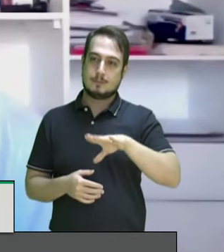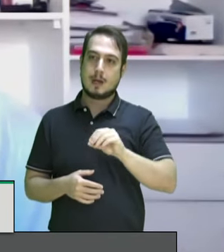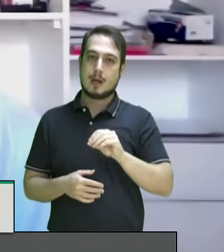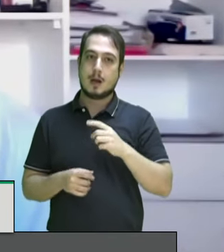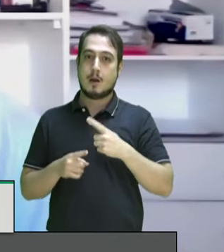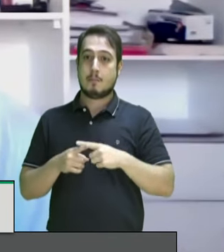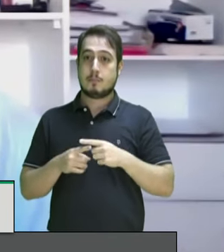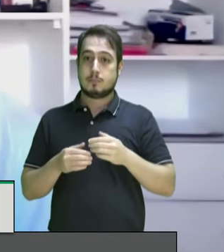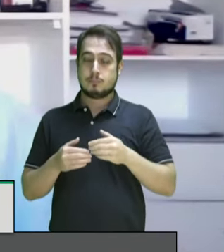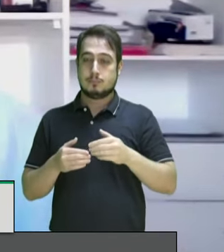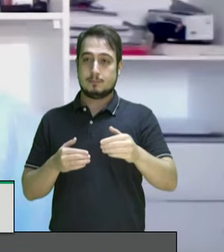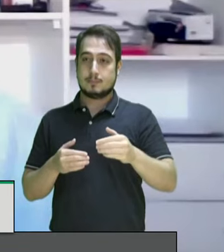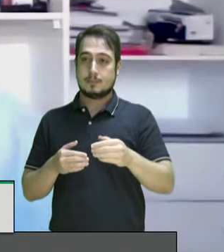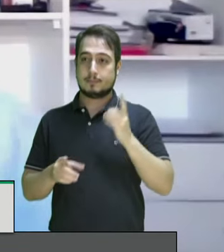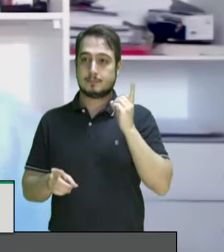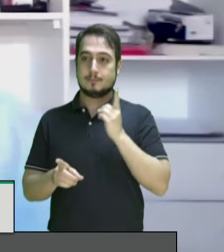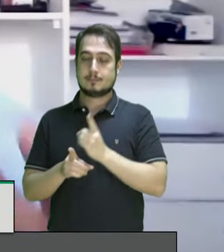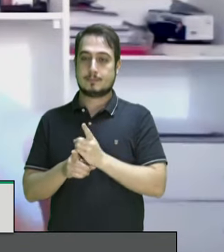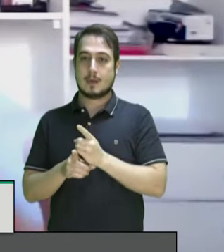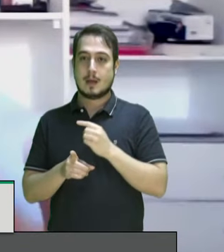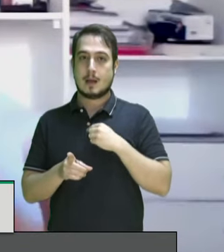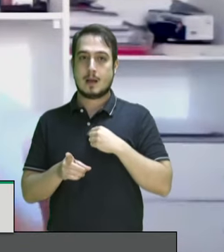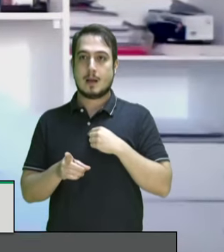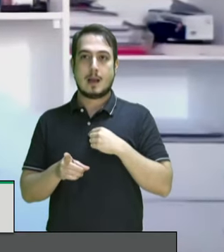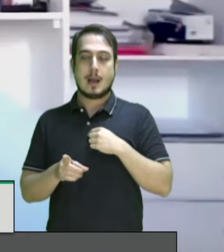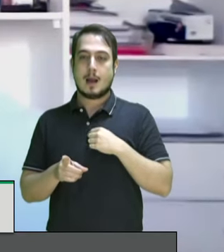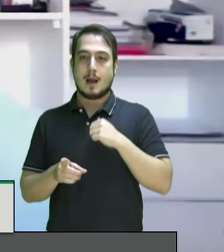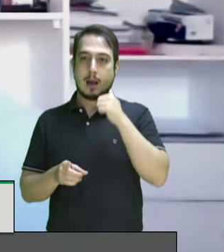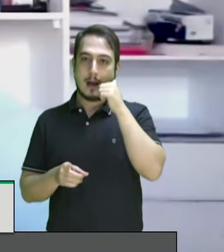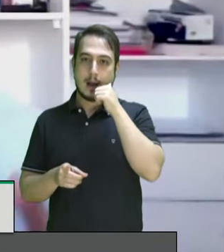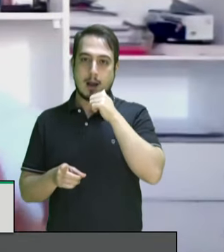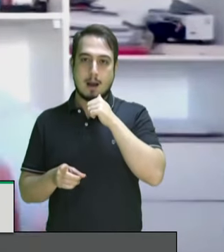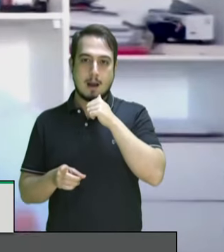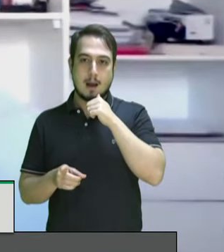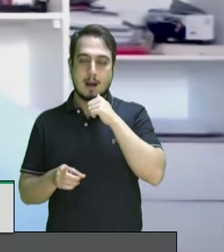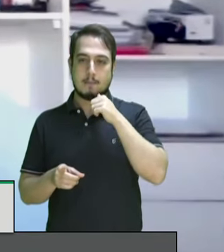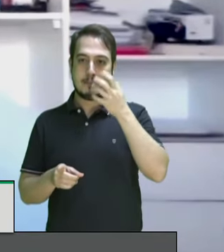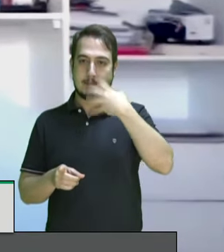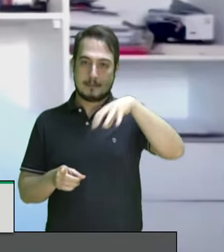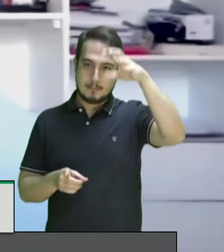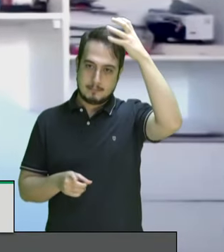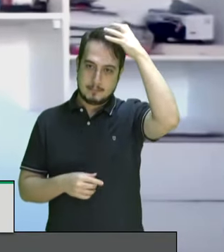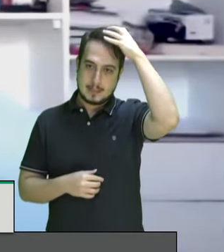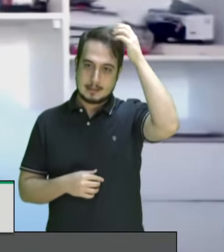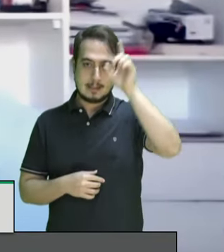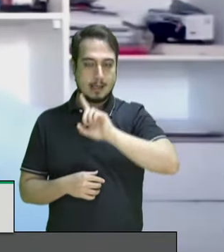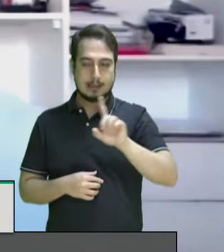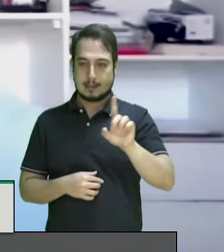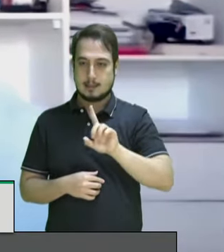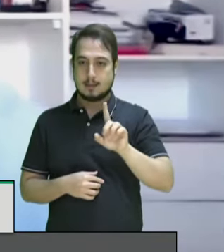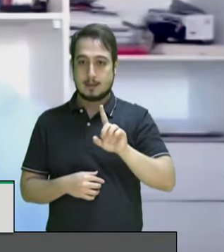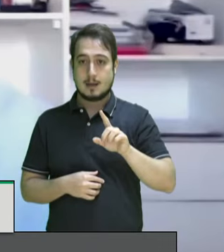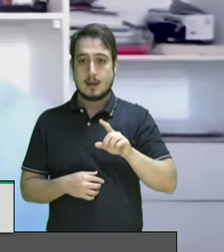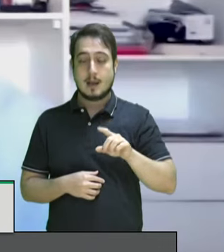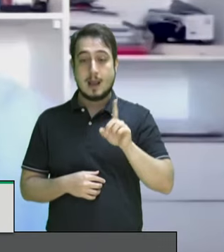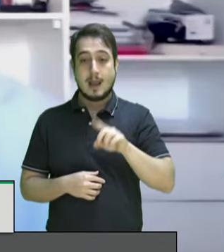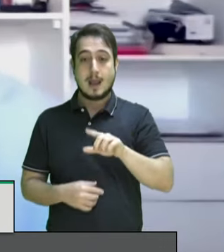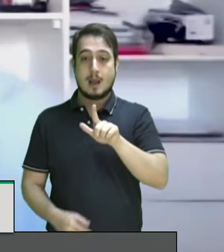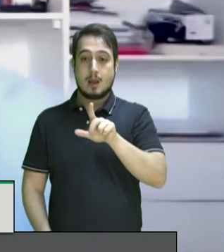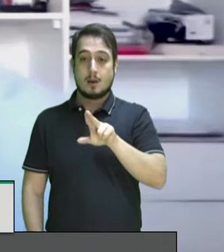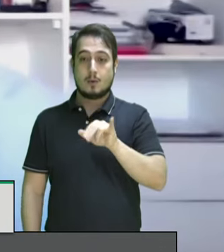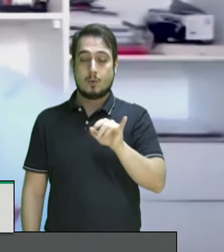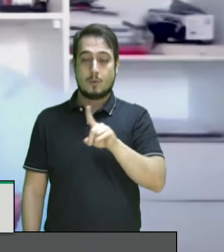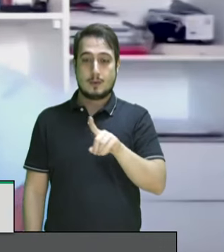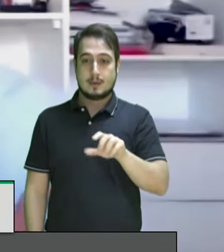reconhecemos a princesa Isabel como heroína. Heroína, para nós, é Luísa Maim.